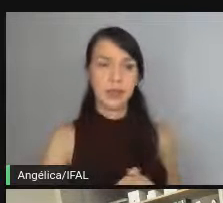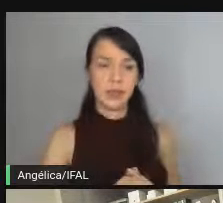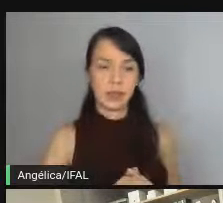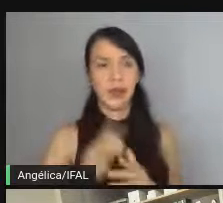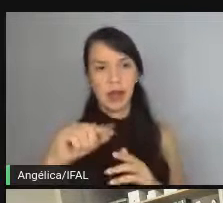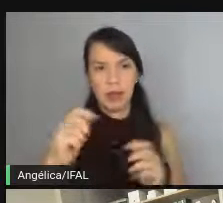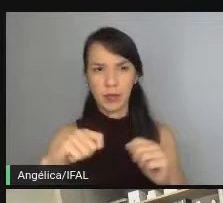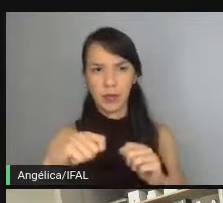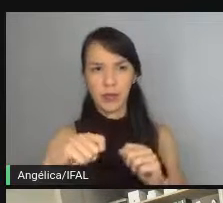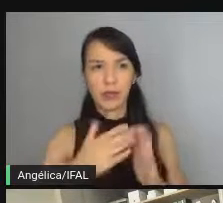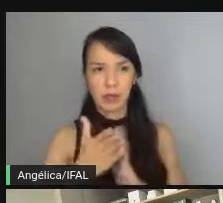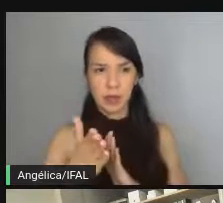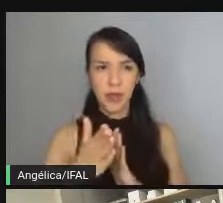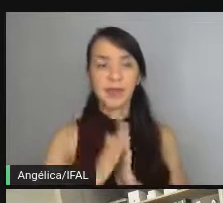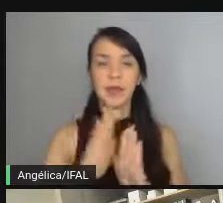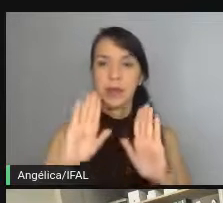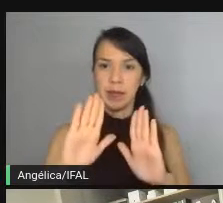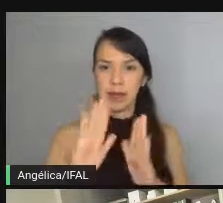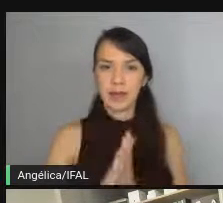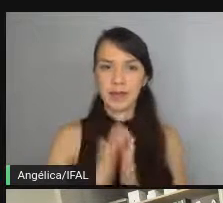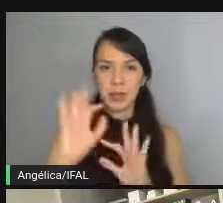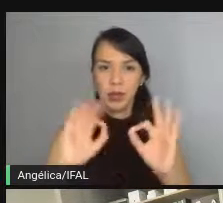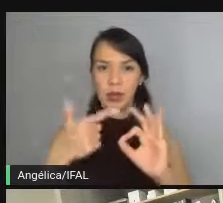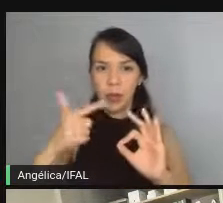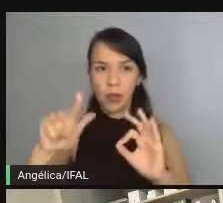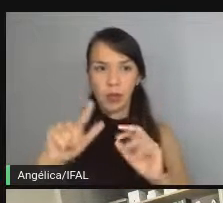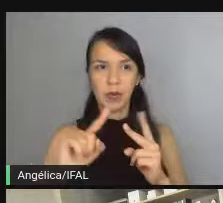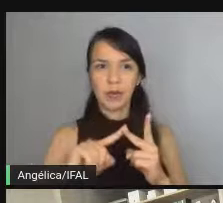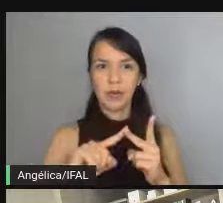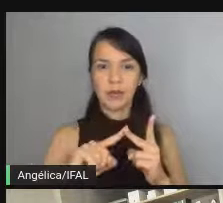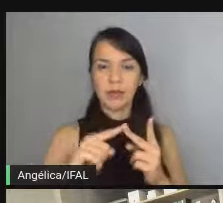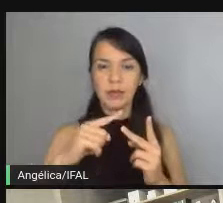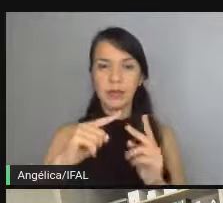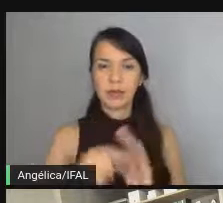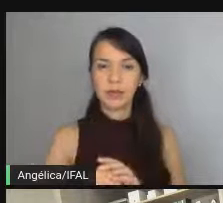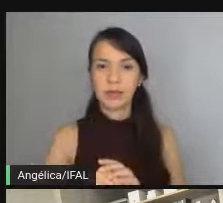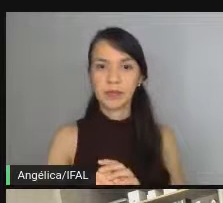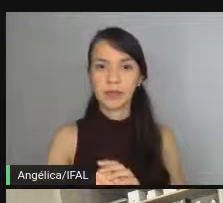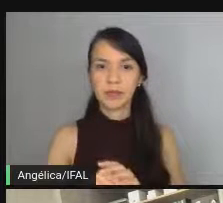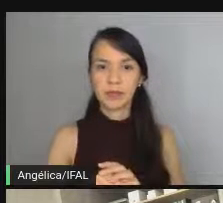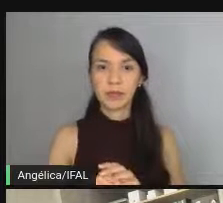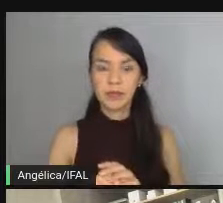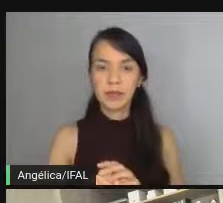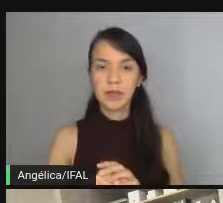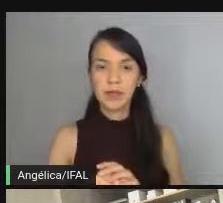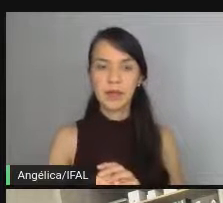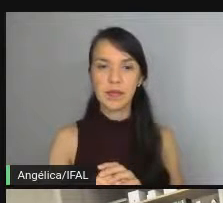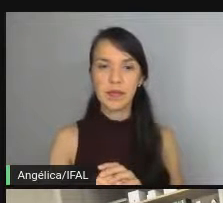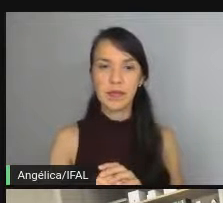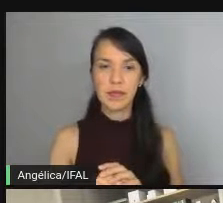possível? Então, peraí, deixa eu colocar um outro tópico aqui, chamado cenários.